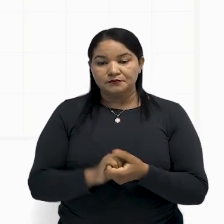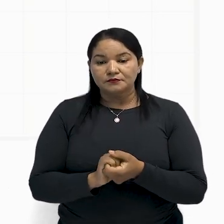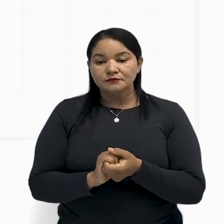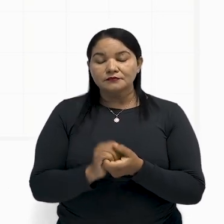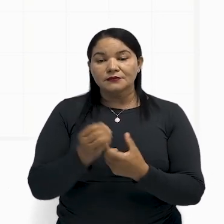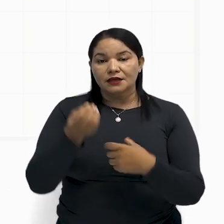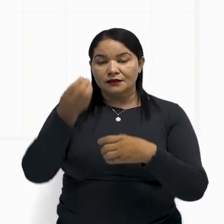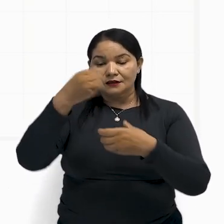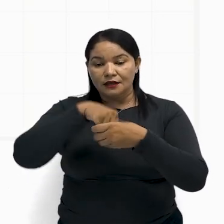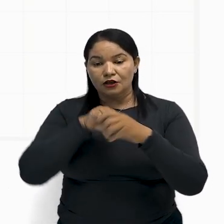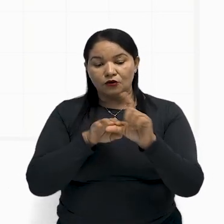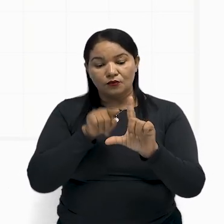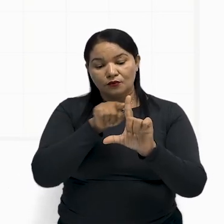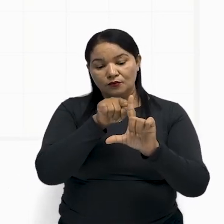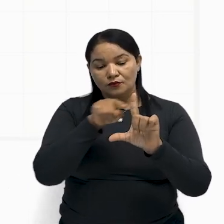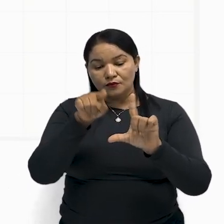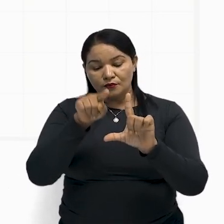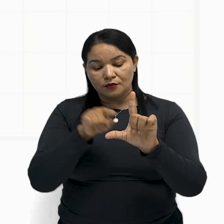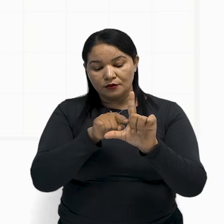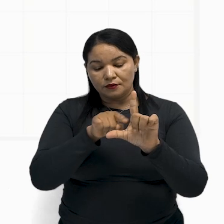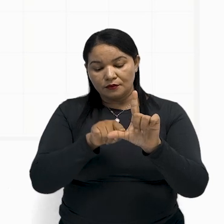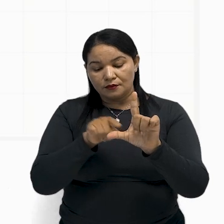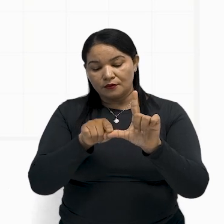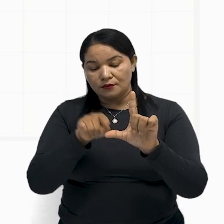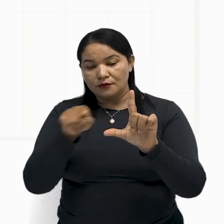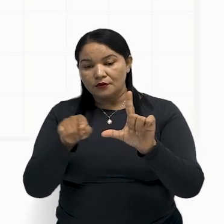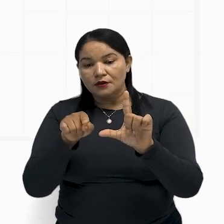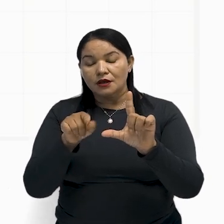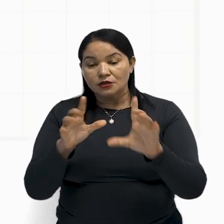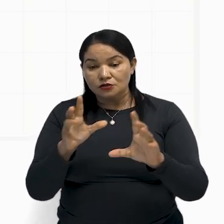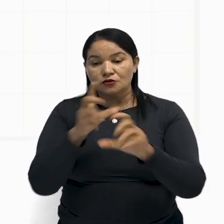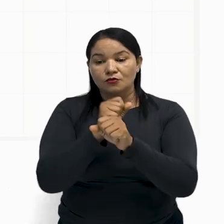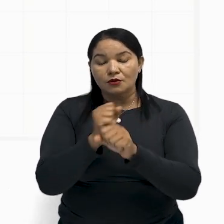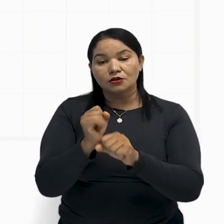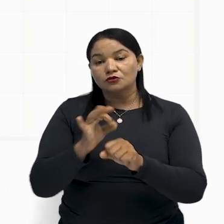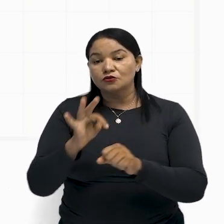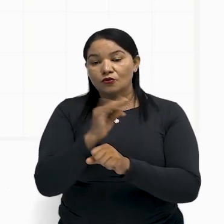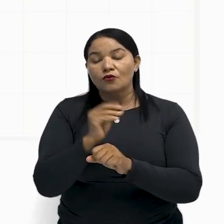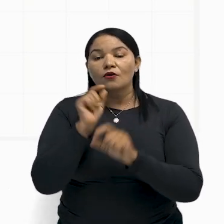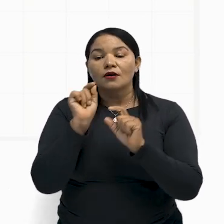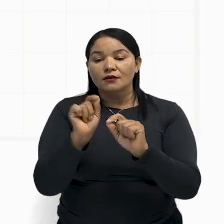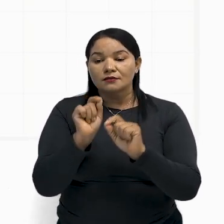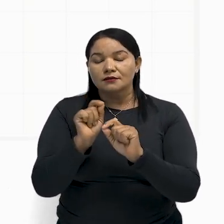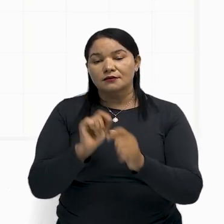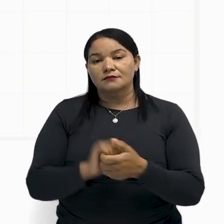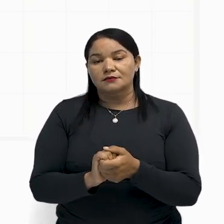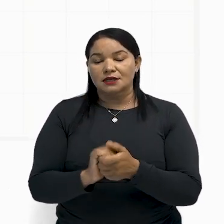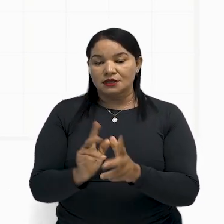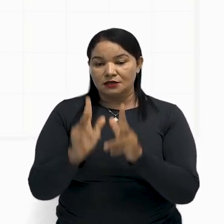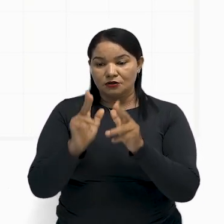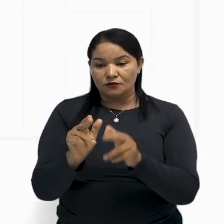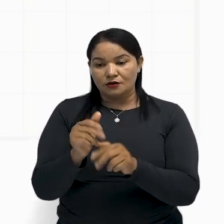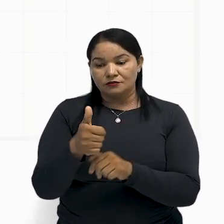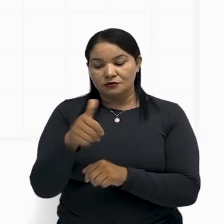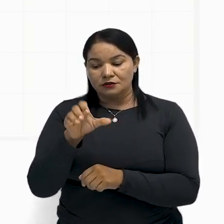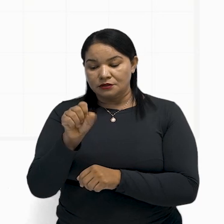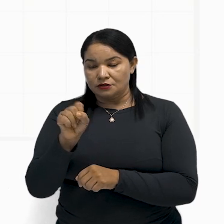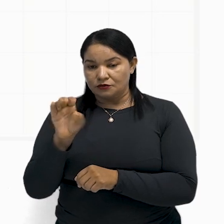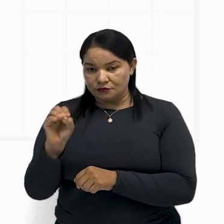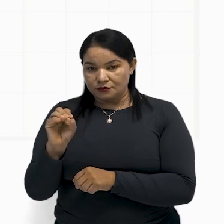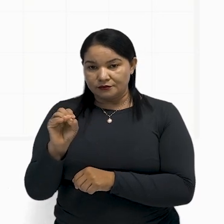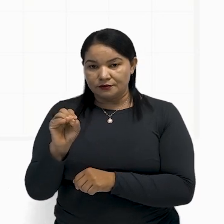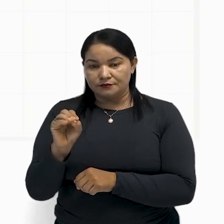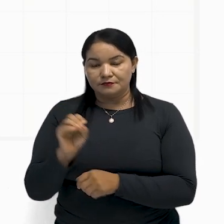internos é igual a 180 graus, então, eu vou somar todos os ângulos que eu tenho e vou igualar a